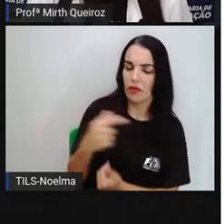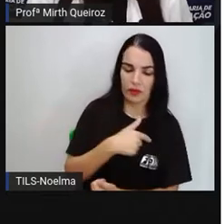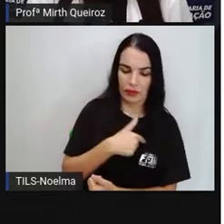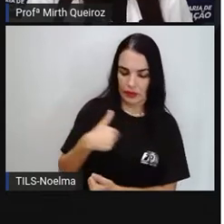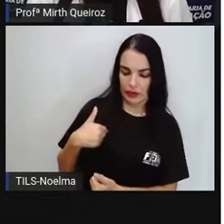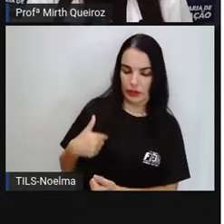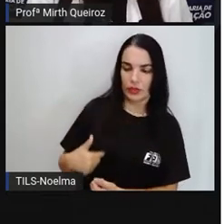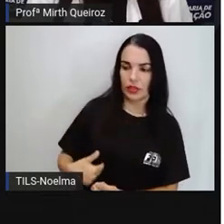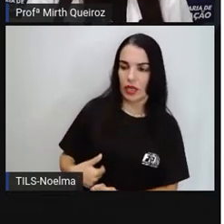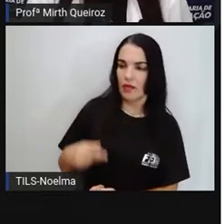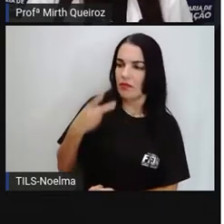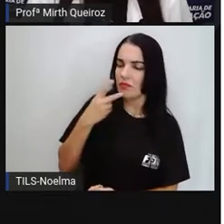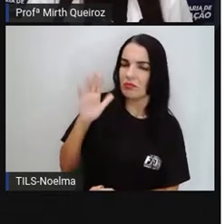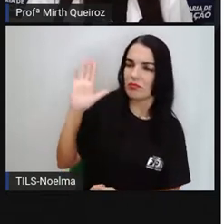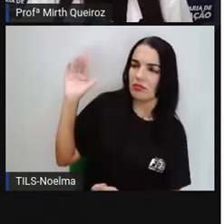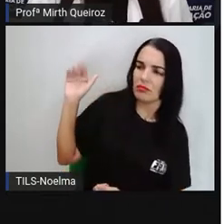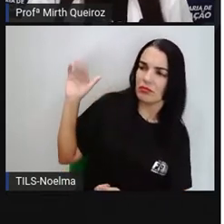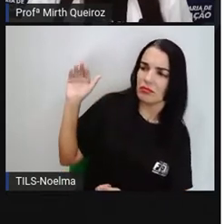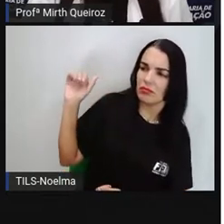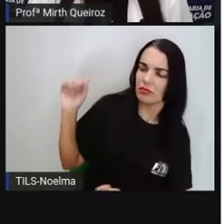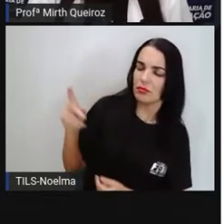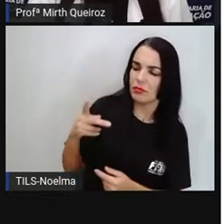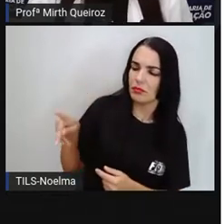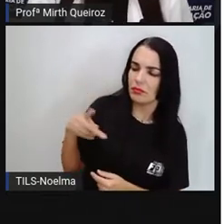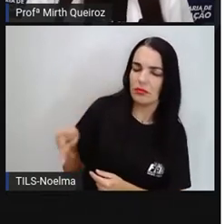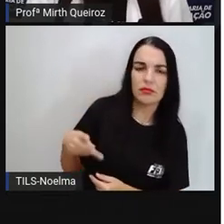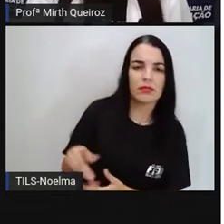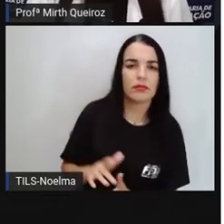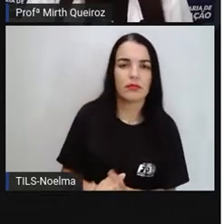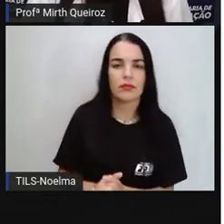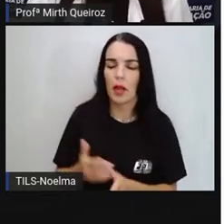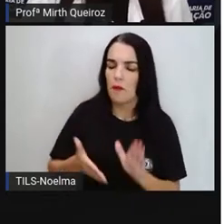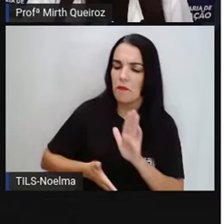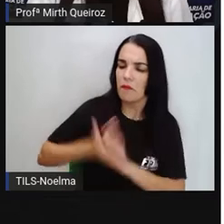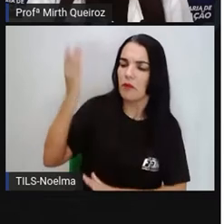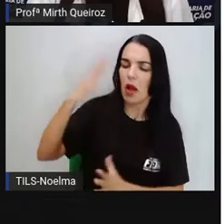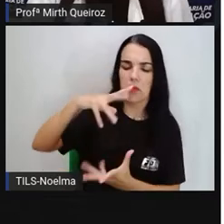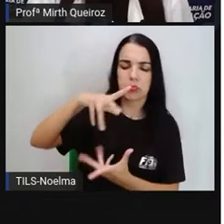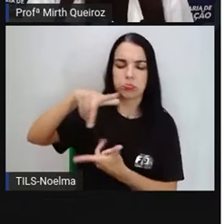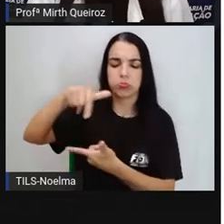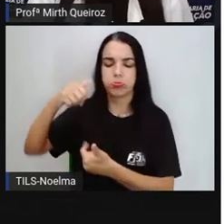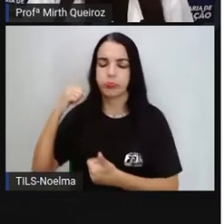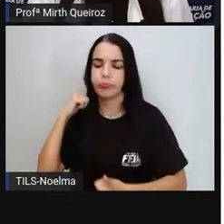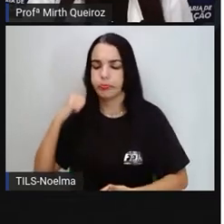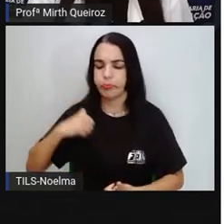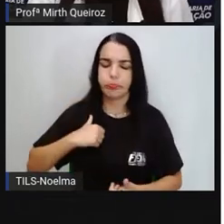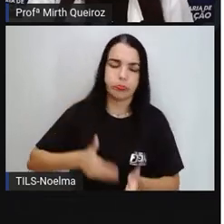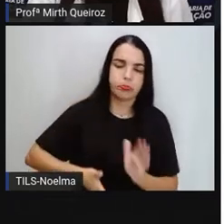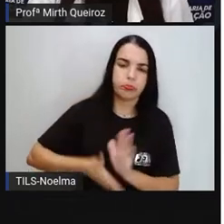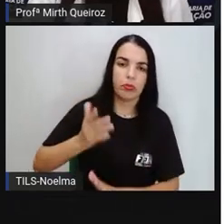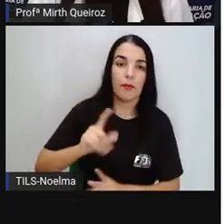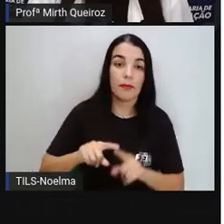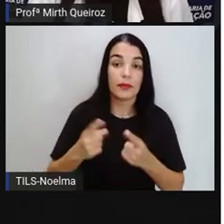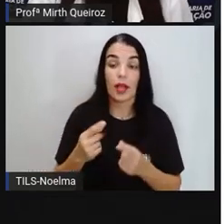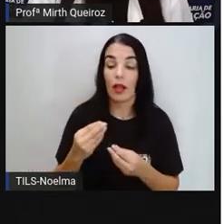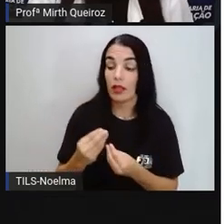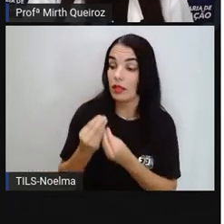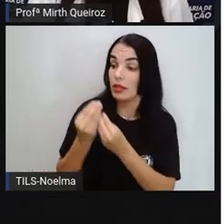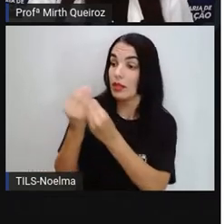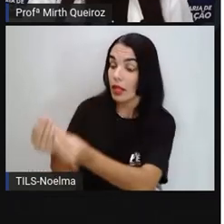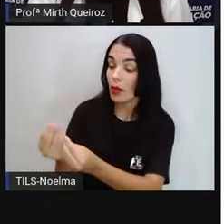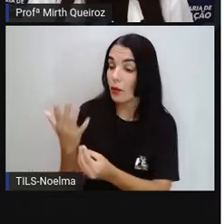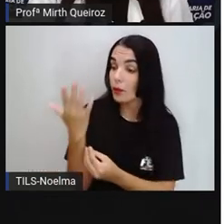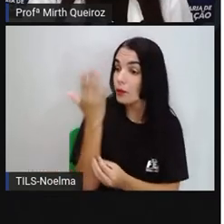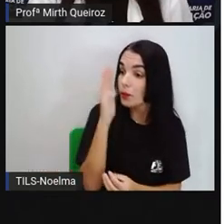de seu mestre para fazer uma grande viagem pelo mundo. Nessa ocasião, o mestre entregou-lhe um espelho de